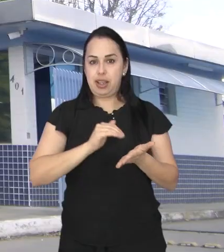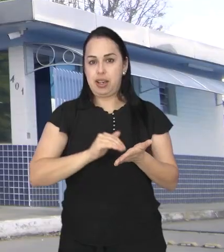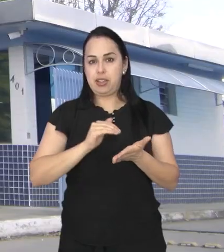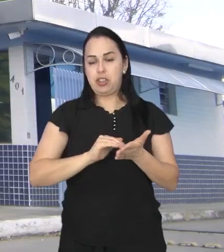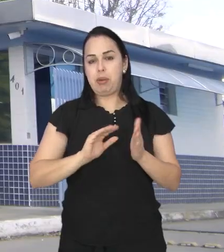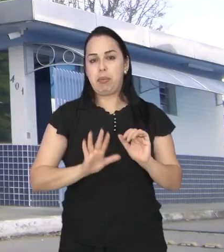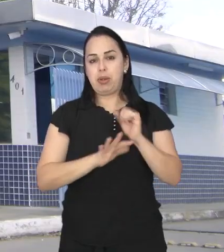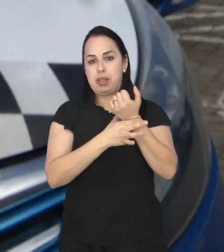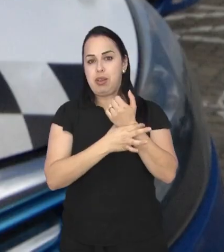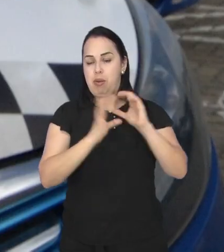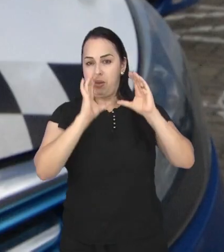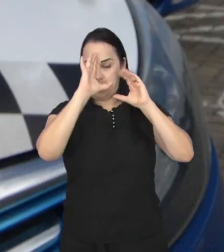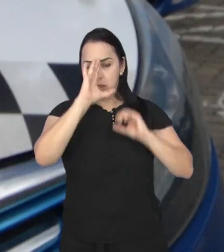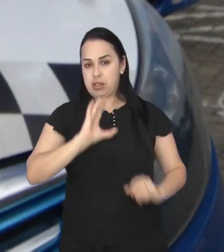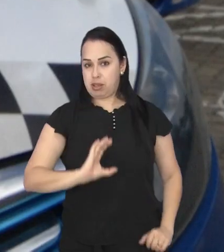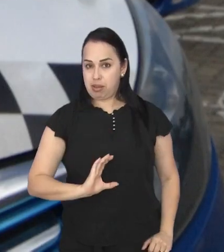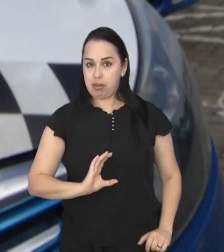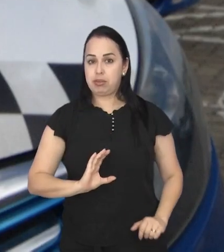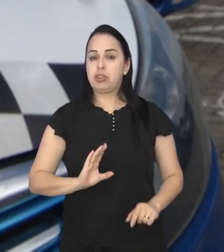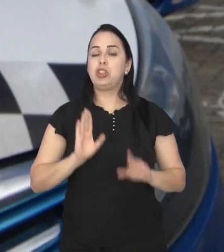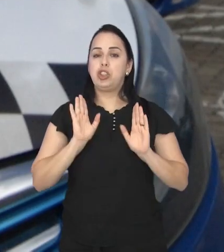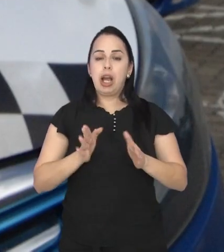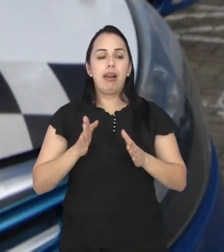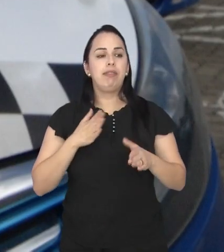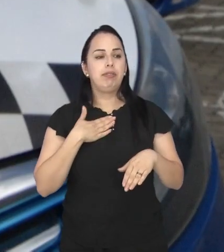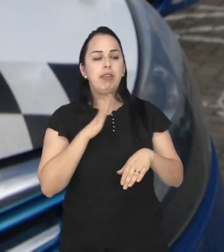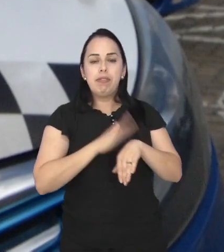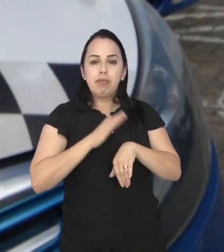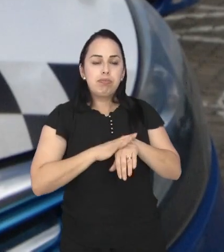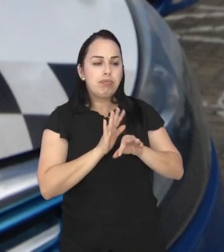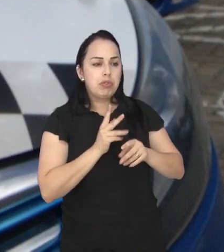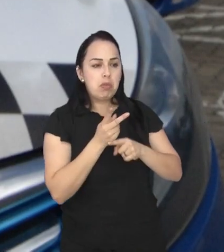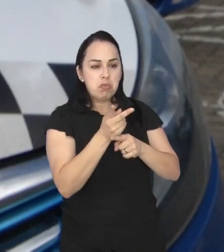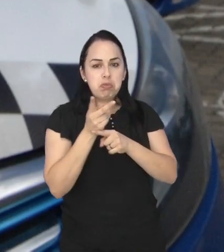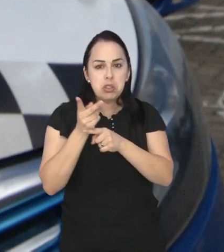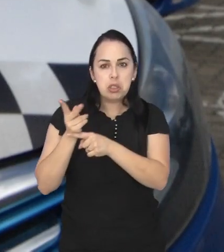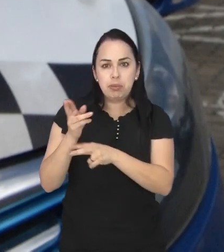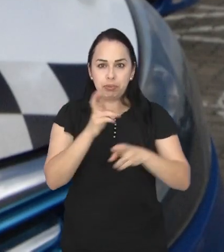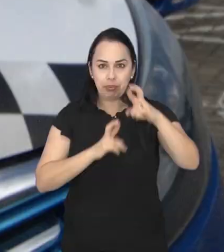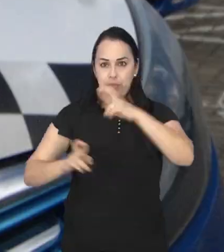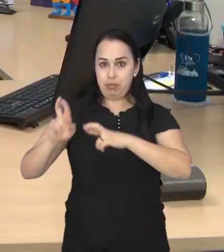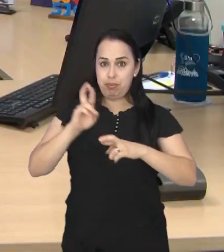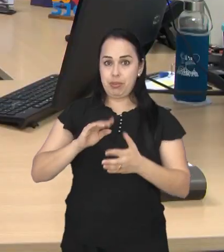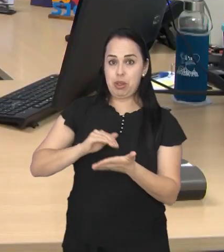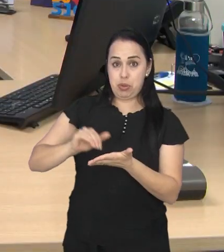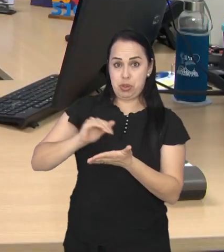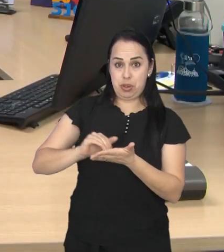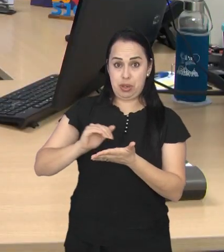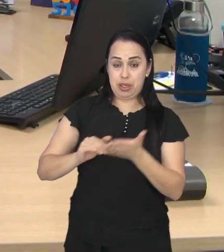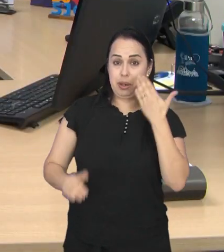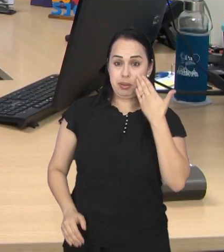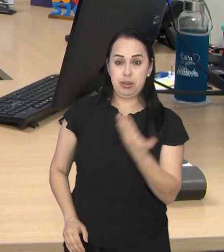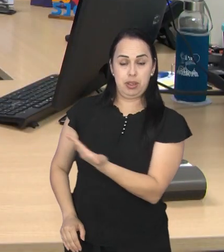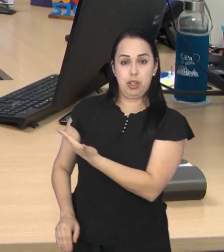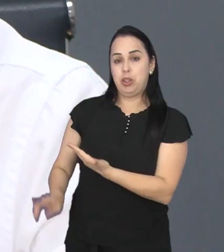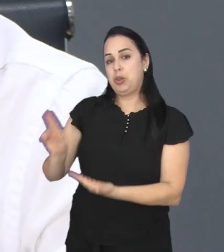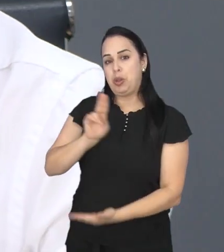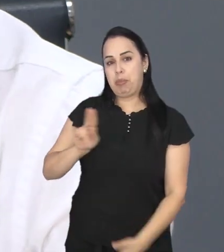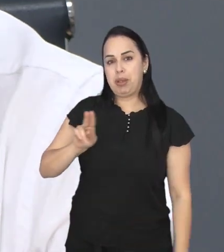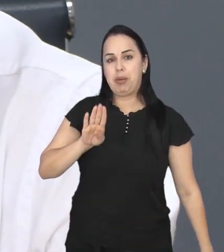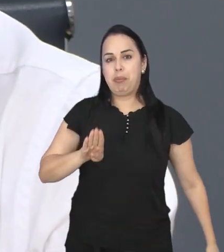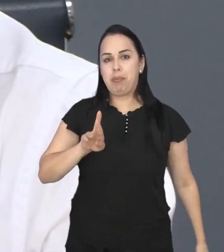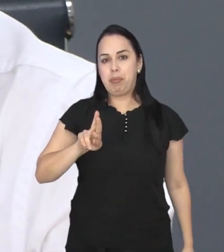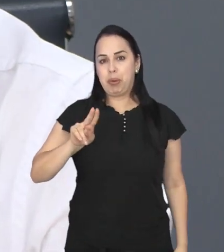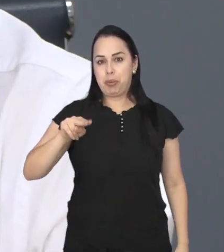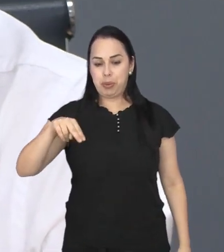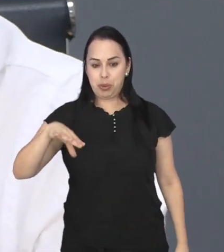já realiza diversas ações de segurança preventiva nos espaços públicos do município. O secretário da pasta, Bruno